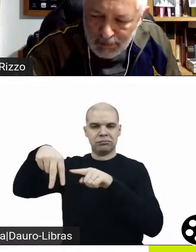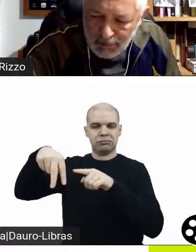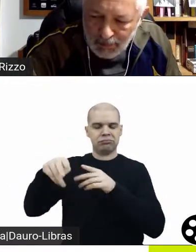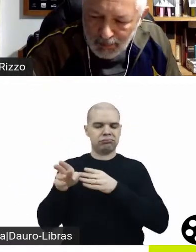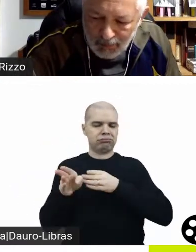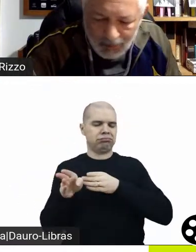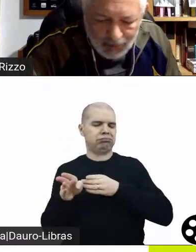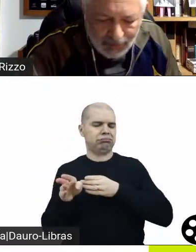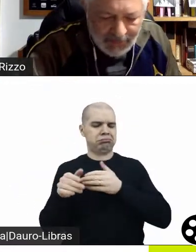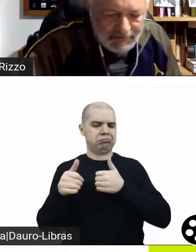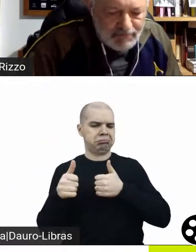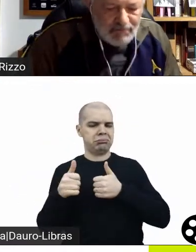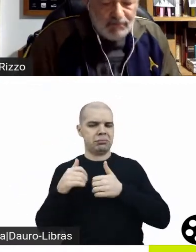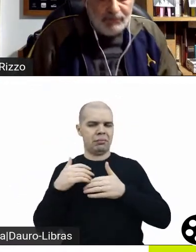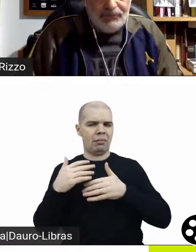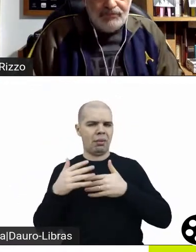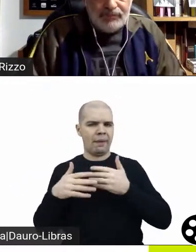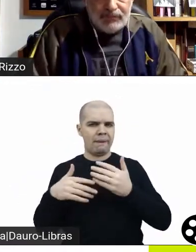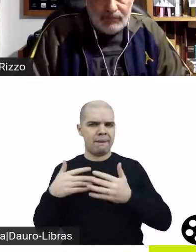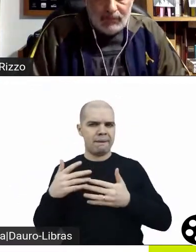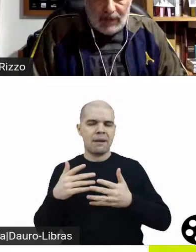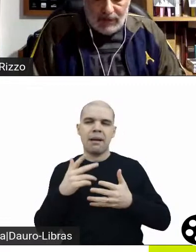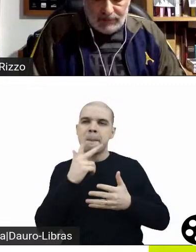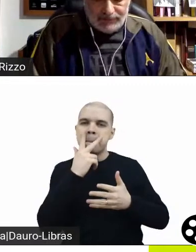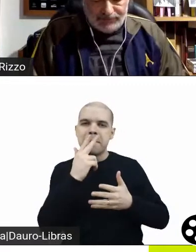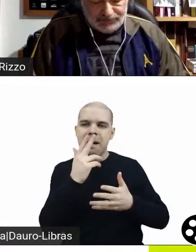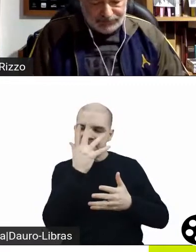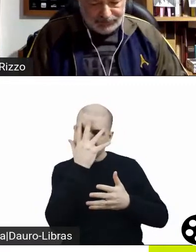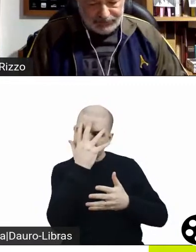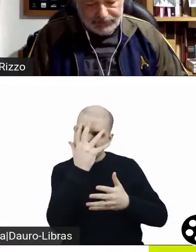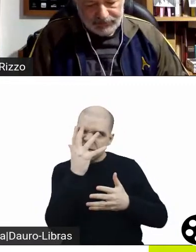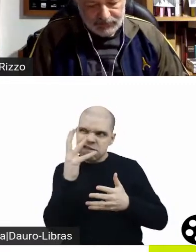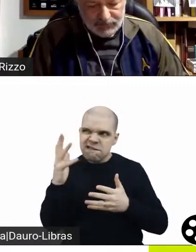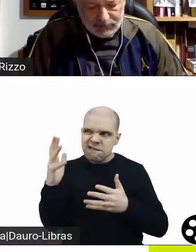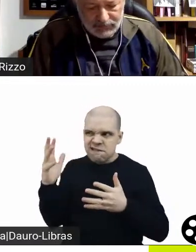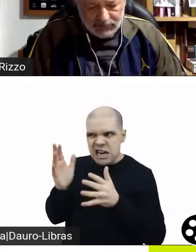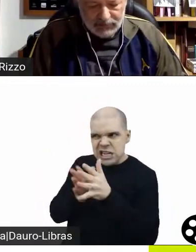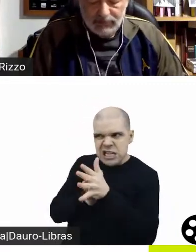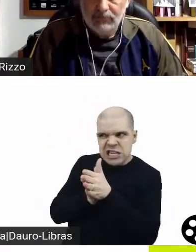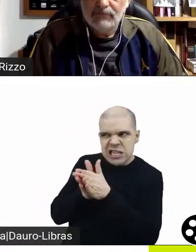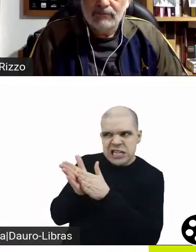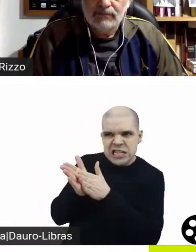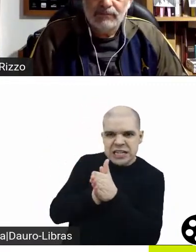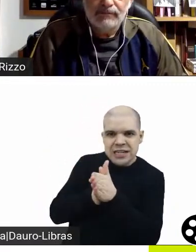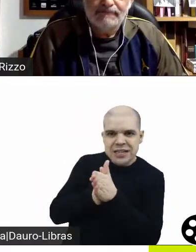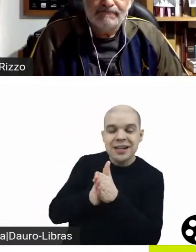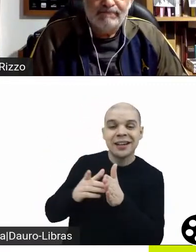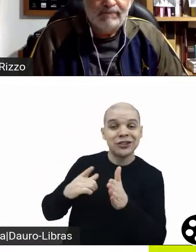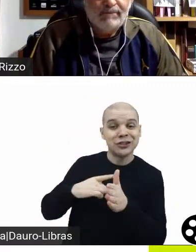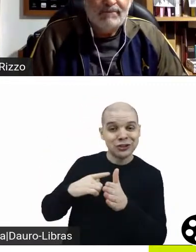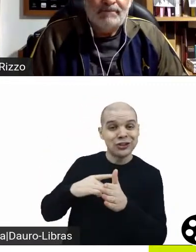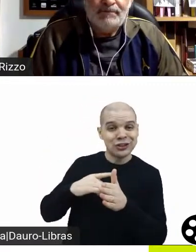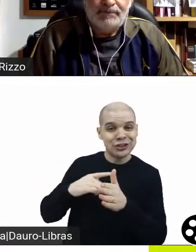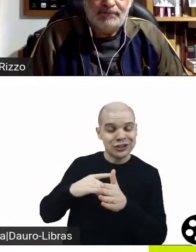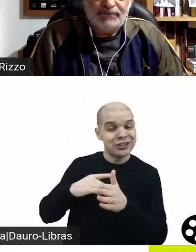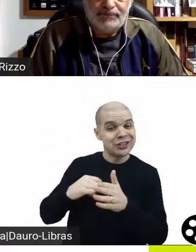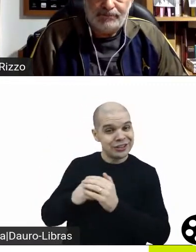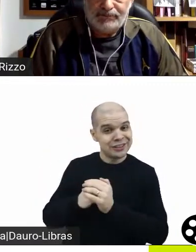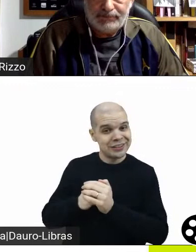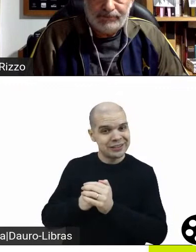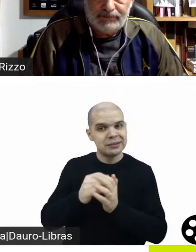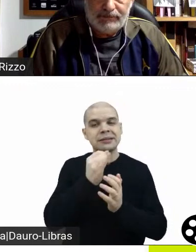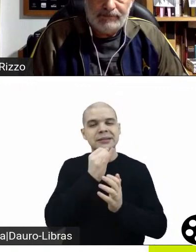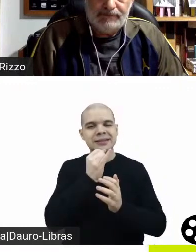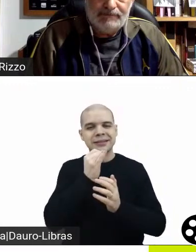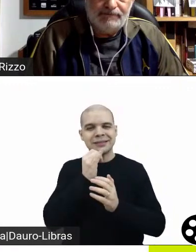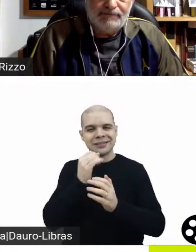citou o casamento de meu melhor amigo e o casamento de Muriel, você tem dois personagens que são estimuladas ou incentivadas pelo meio a ter desvios